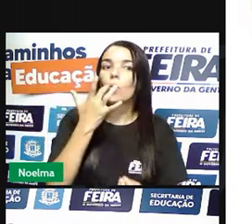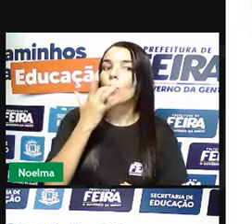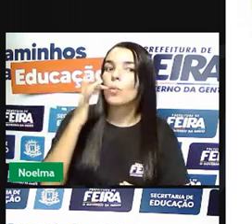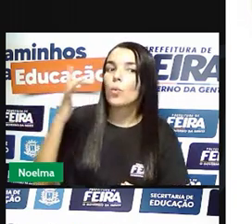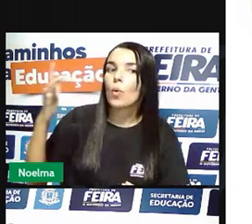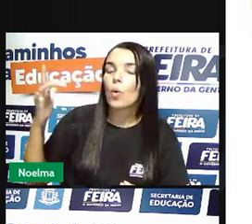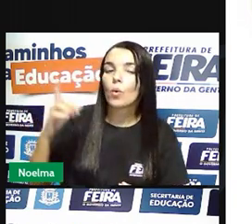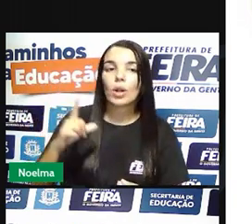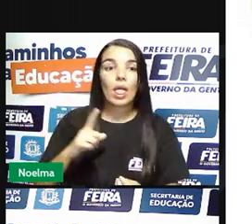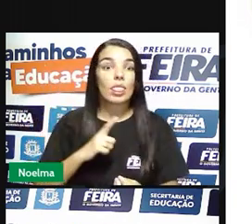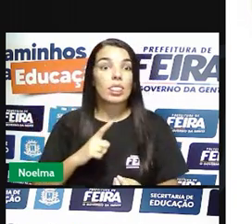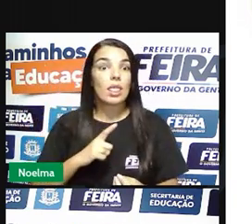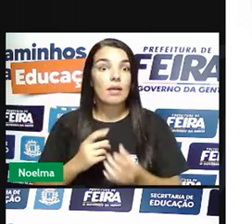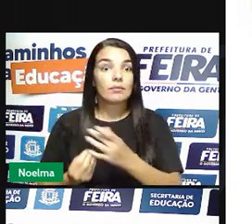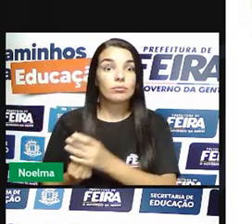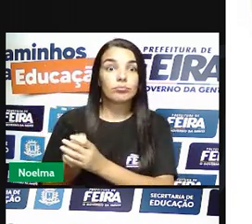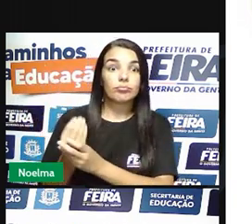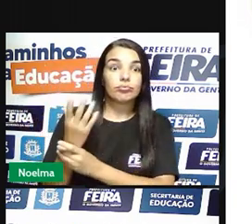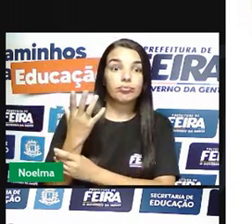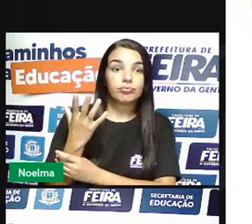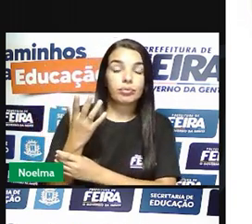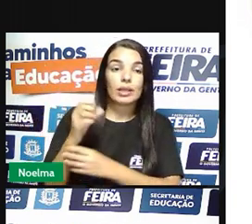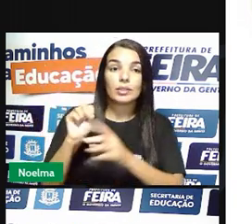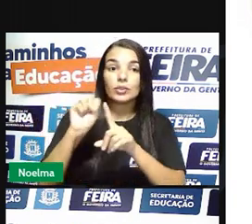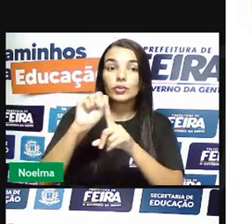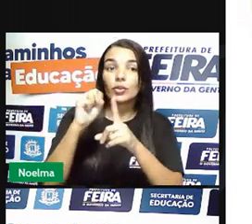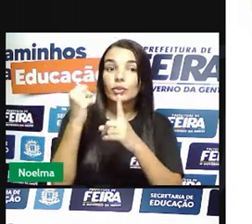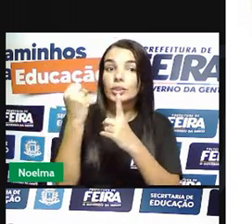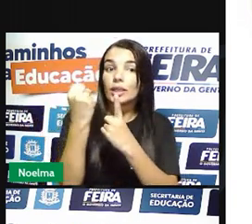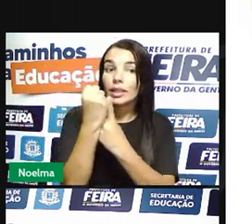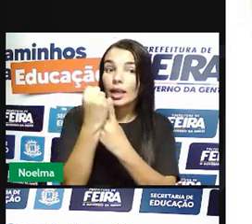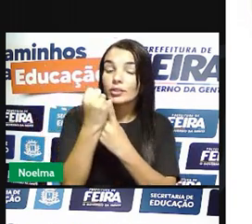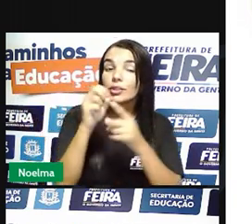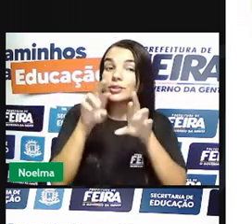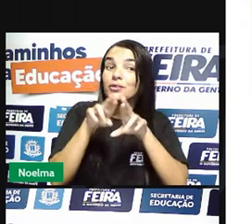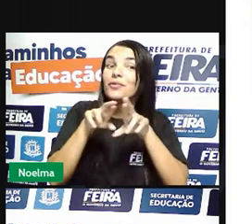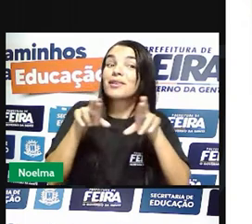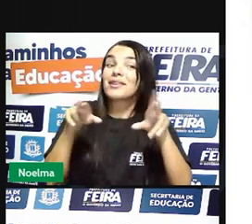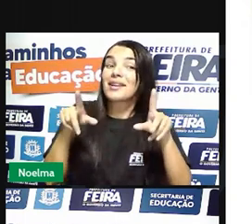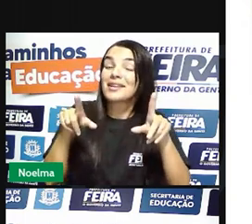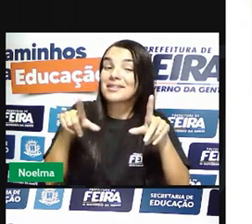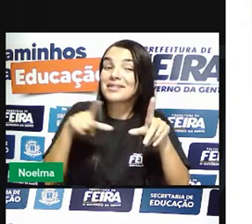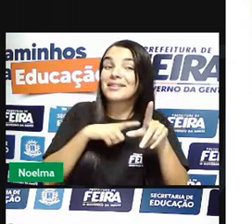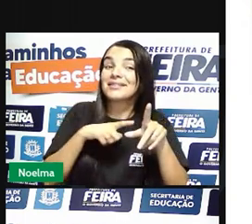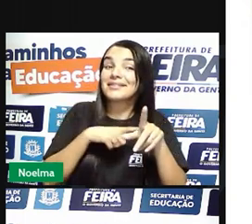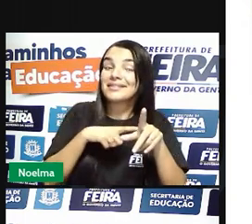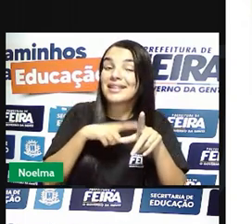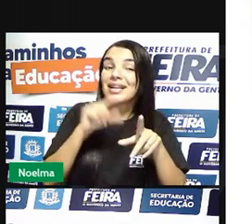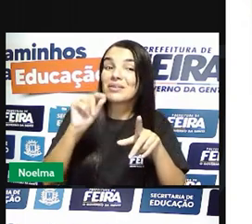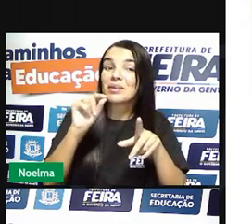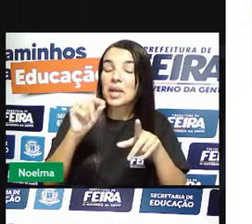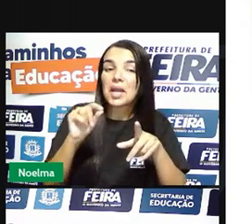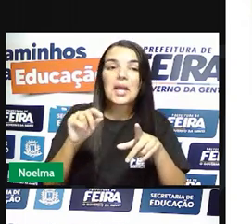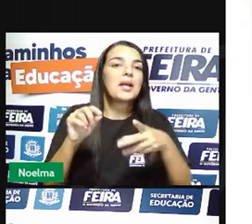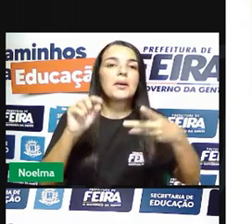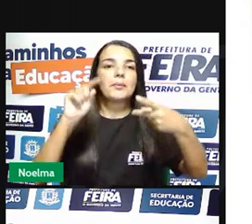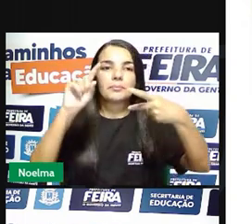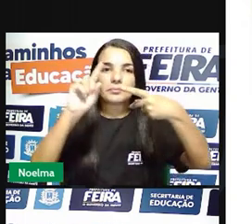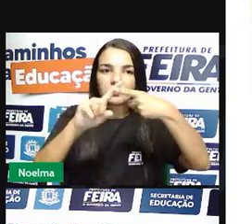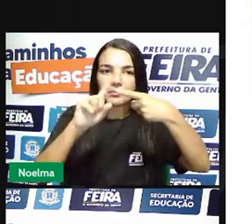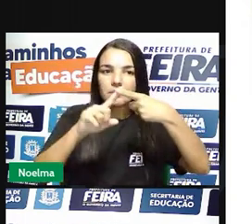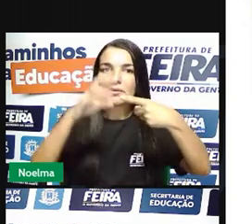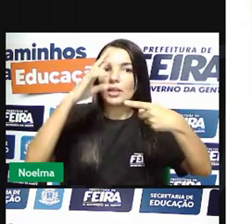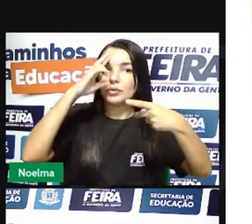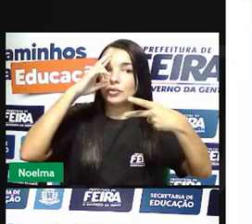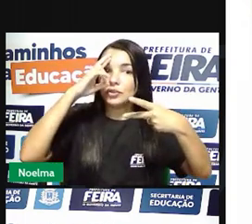surgimento das classes intermediárias. Não existiam somente quem estava em cima e os escravos, não. Existiam